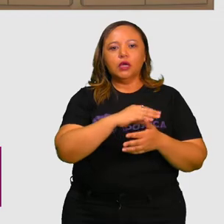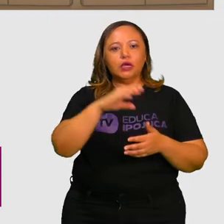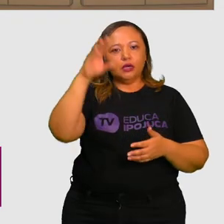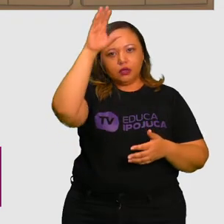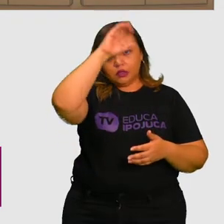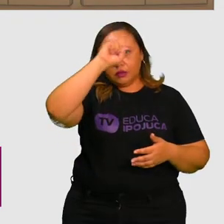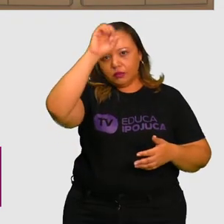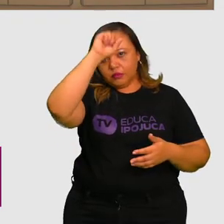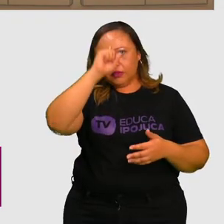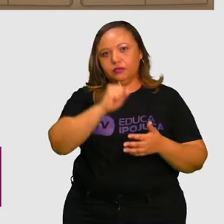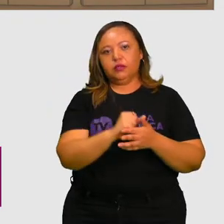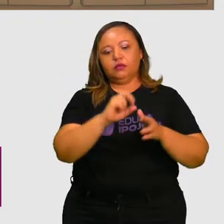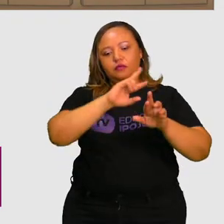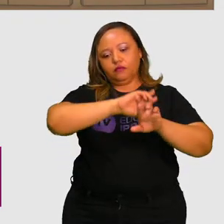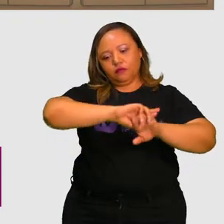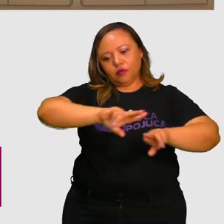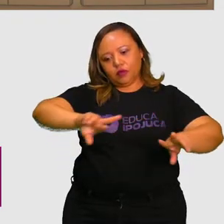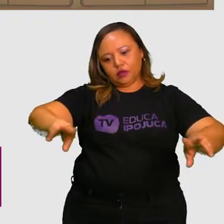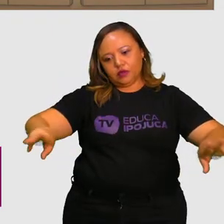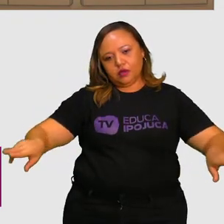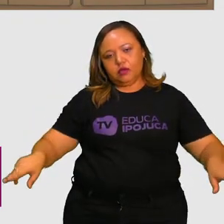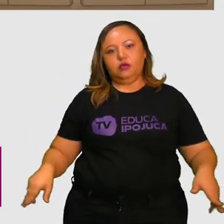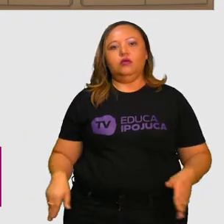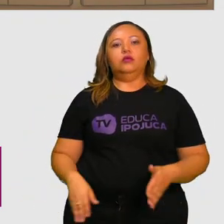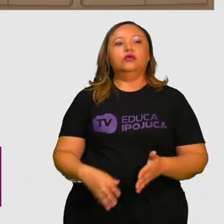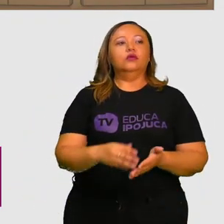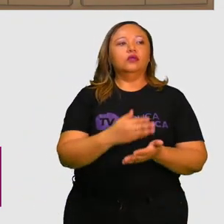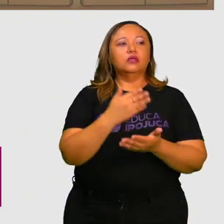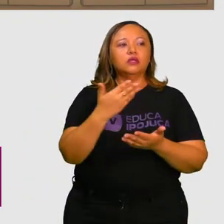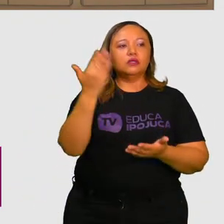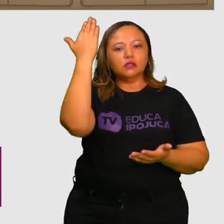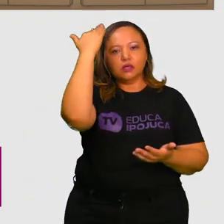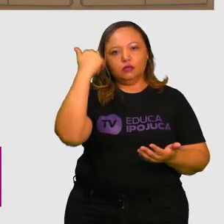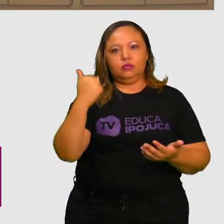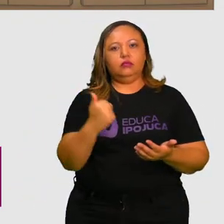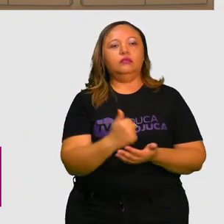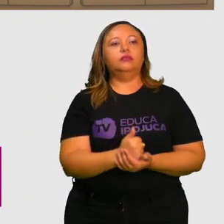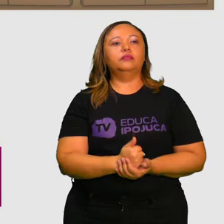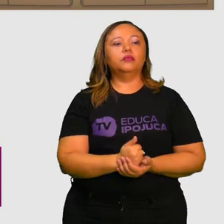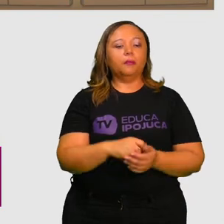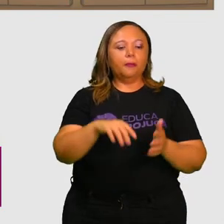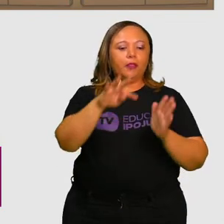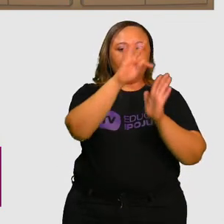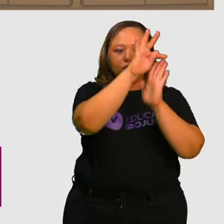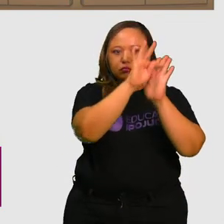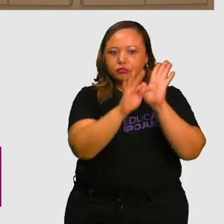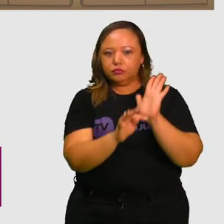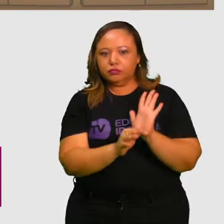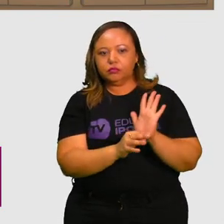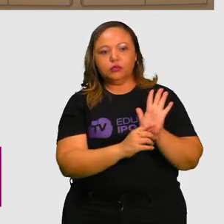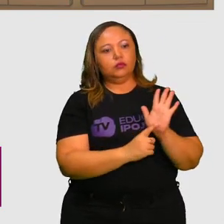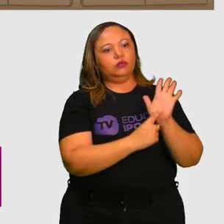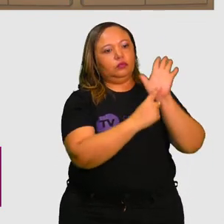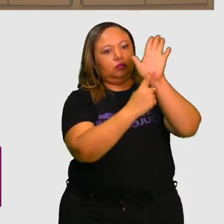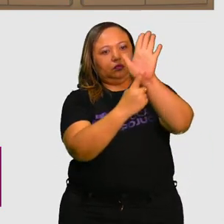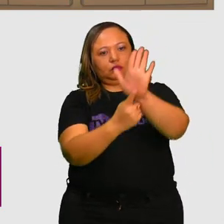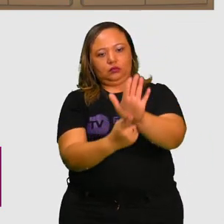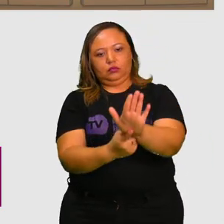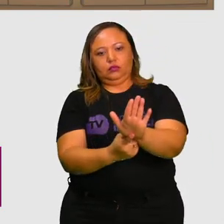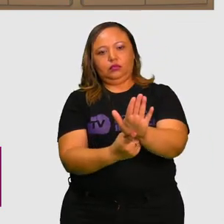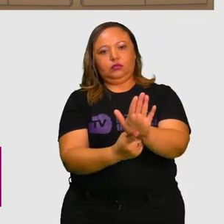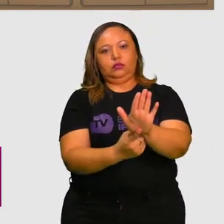veja bem. O texto de divulgação científica, como havíamos falado, texto expositivo e argumentativo.